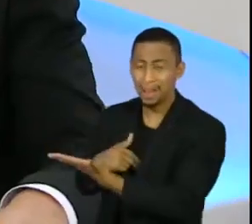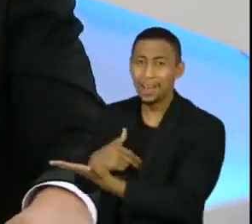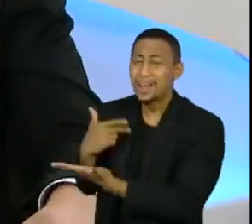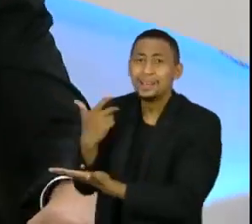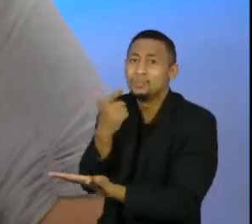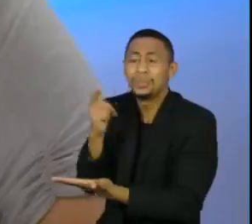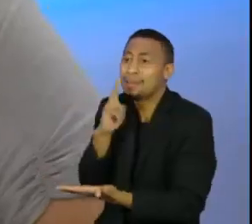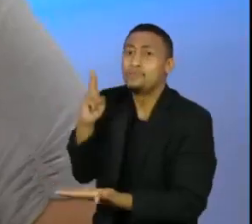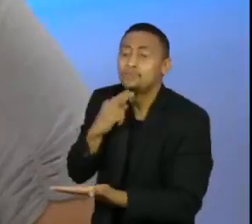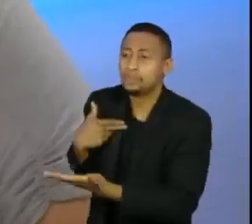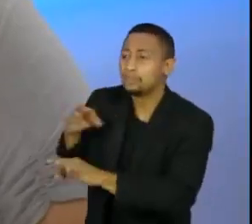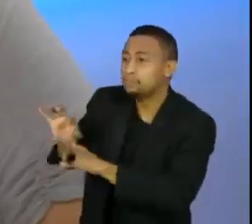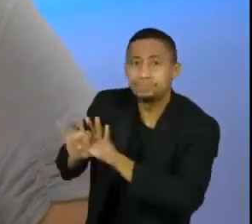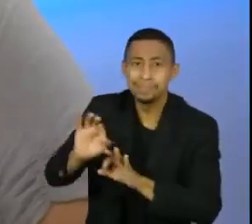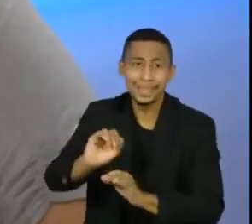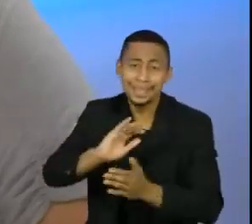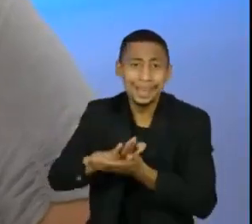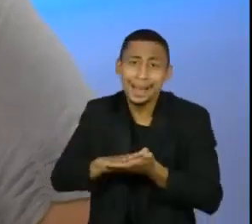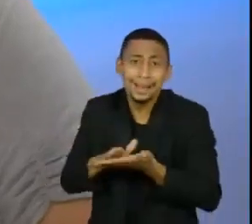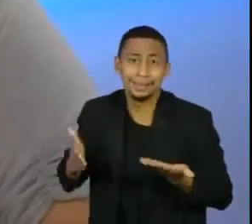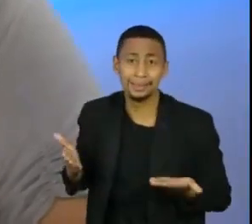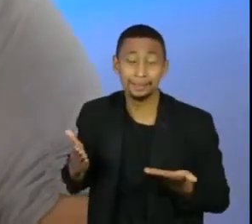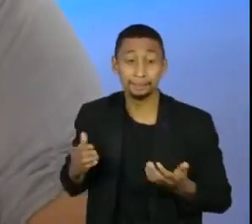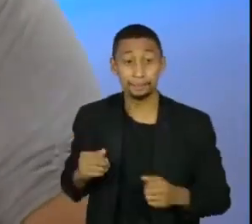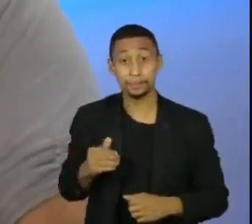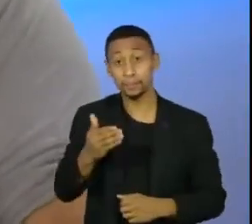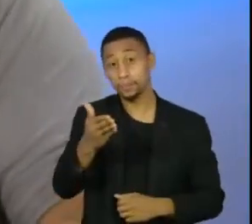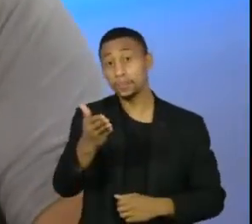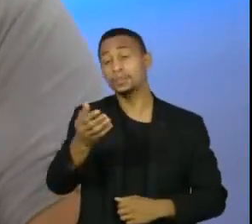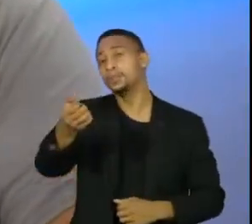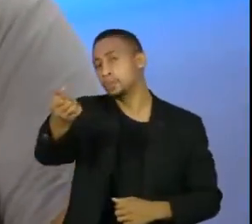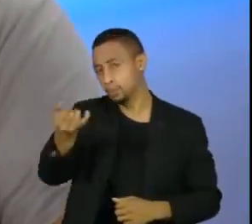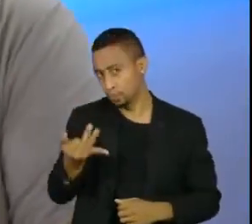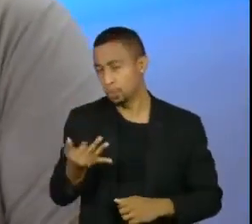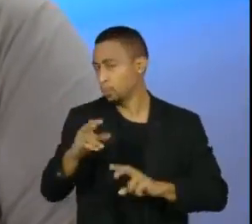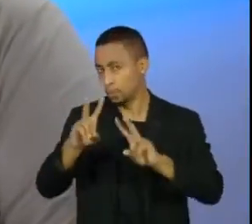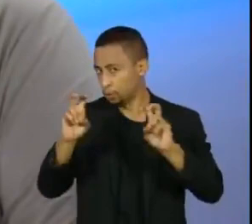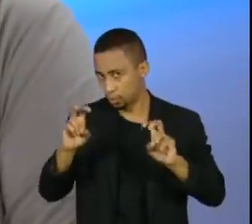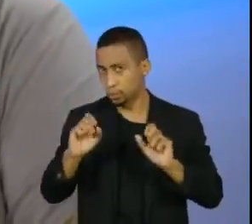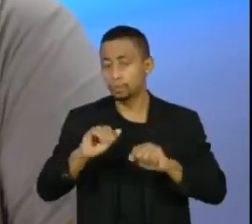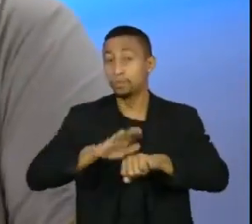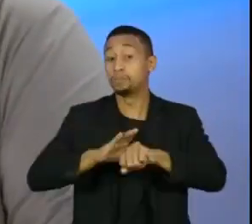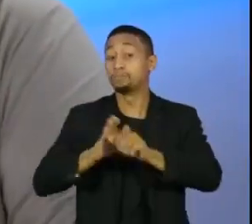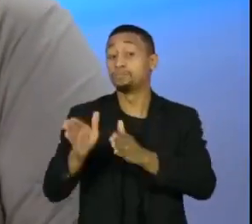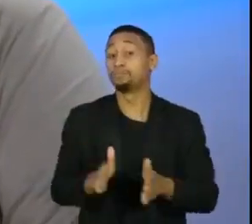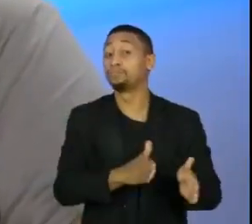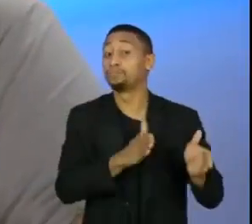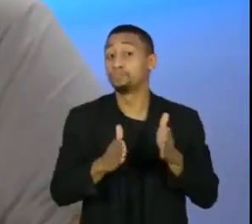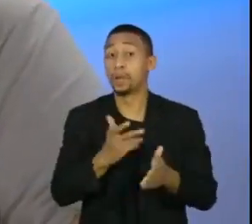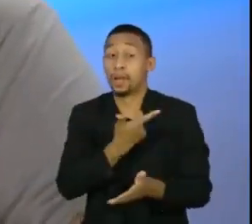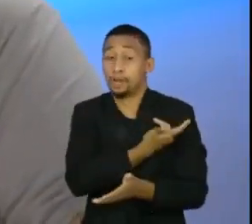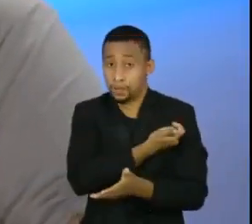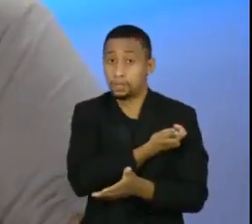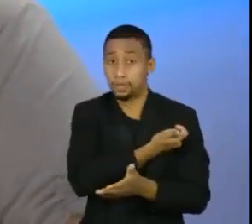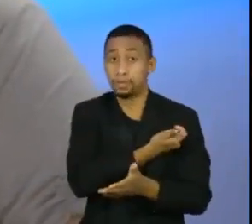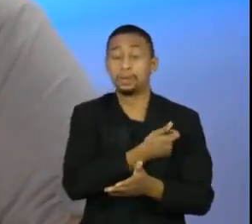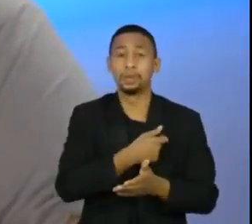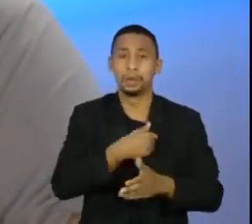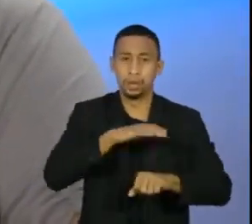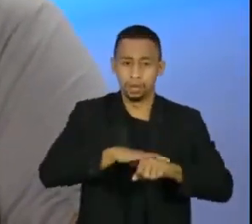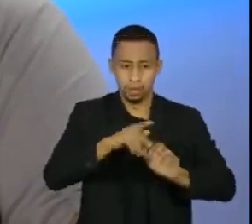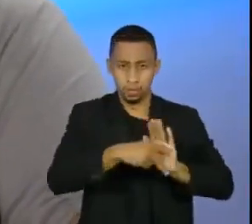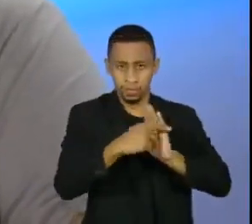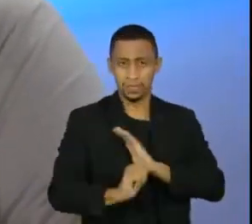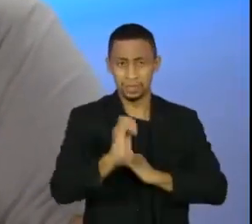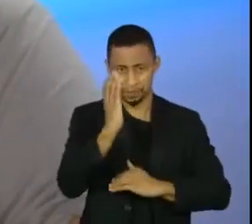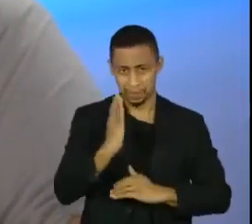Presidente, o senhor citou a questão da fabricação aqui no Brasil, mas assim, o governo federal vai sempre a reboque. Quem iniciou essa discussão no